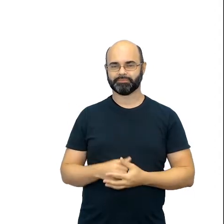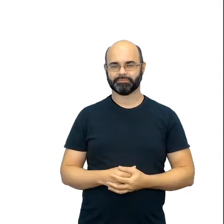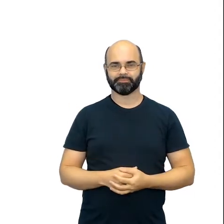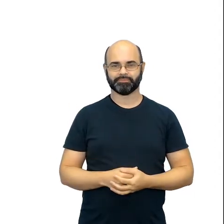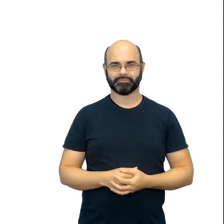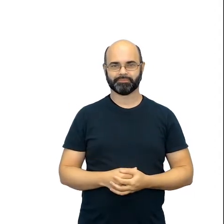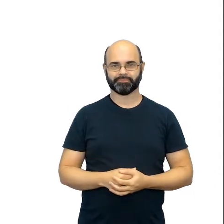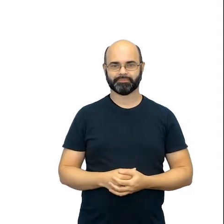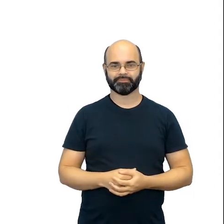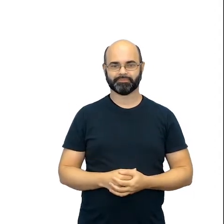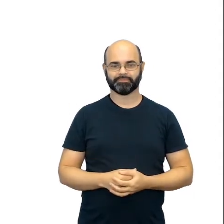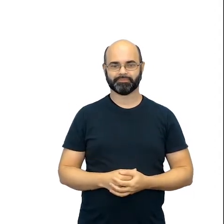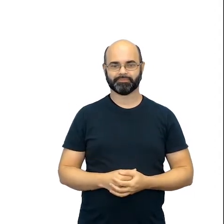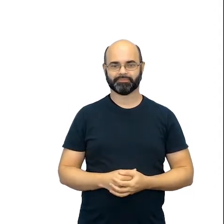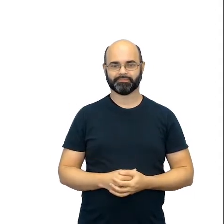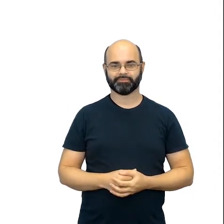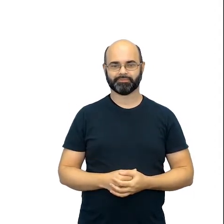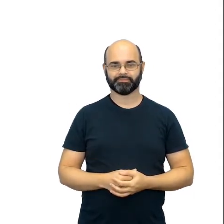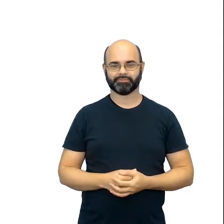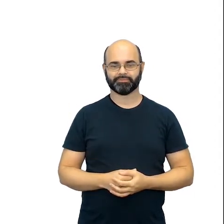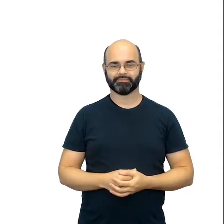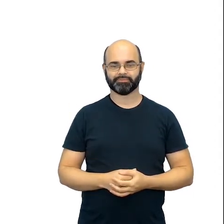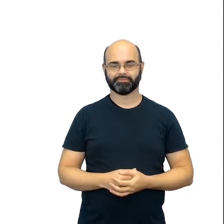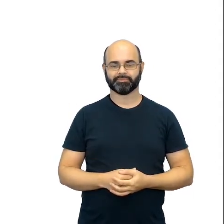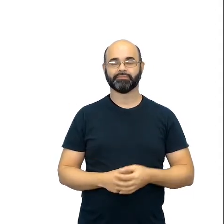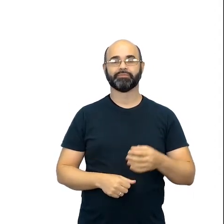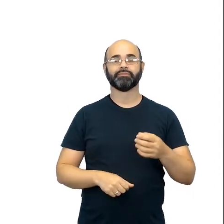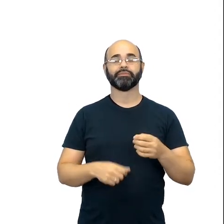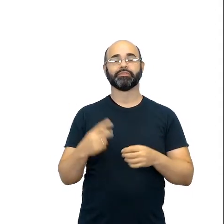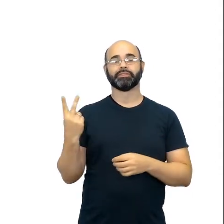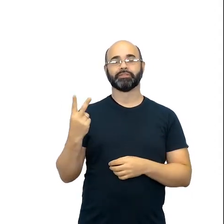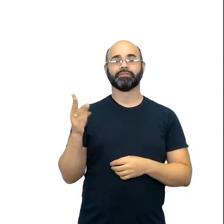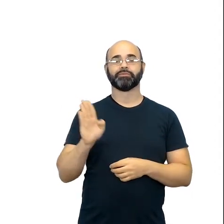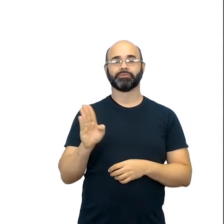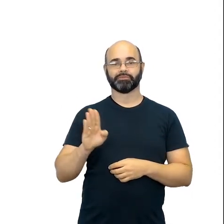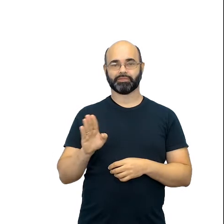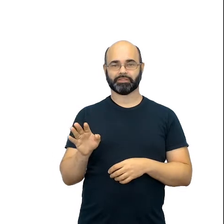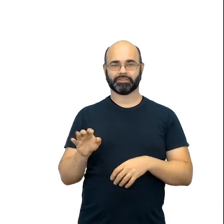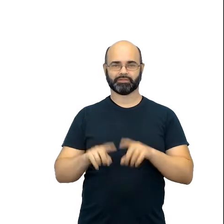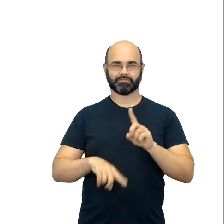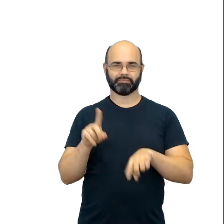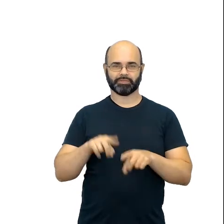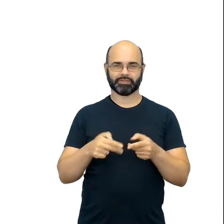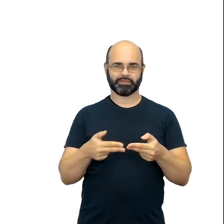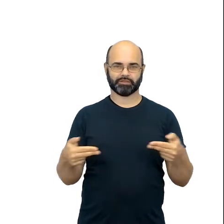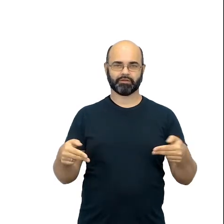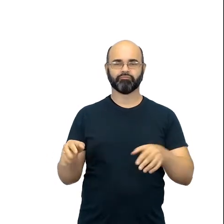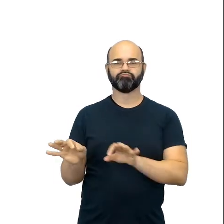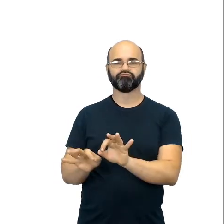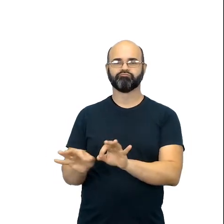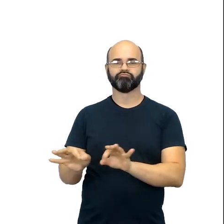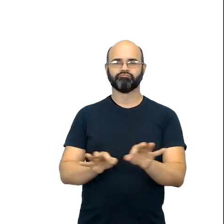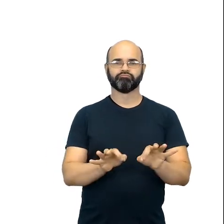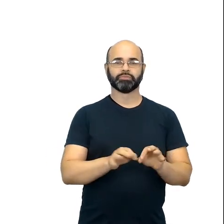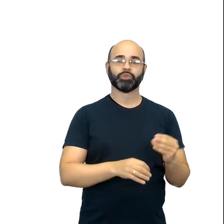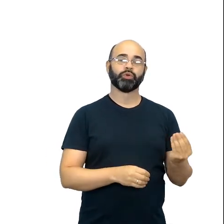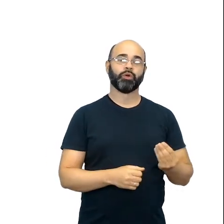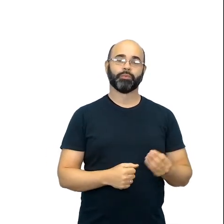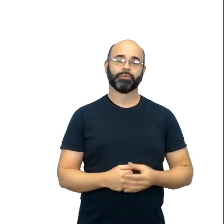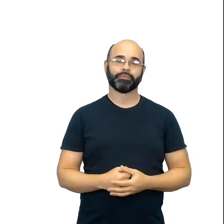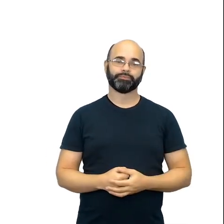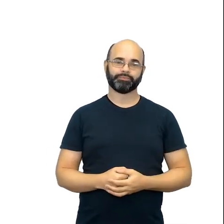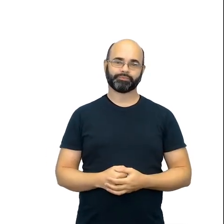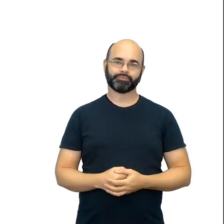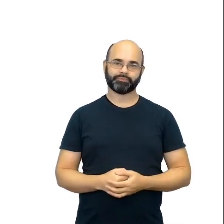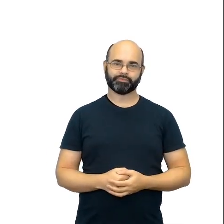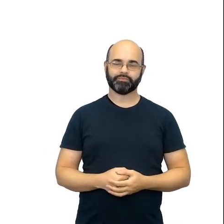Bom, como que está organizado o material do segundo bimestre, né? No segundo bimestre, a gente vai usar...